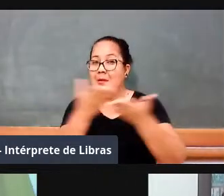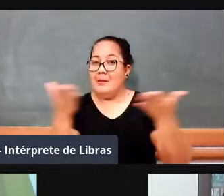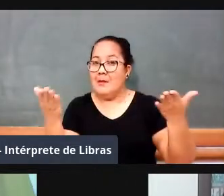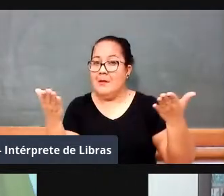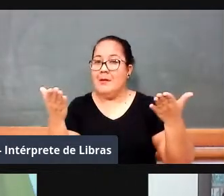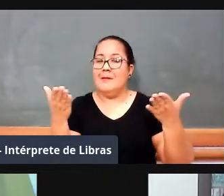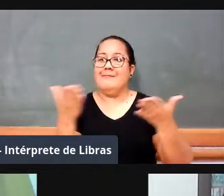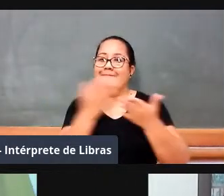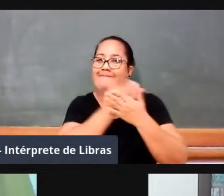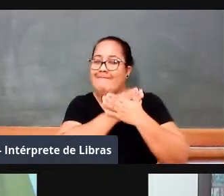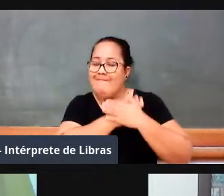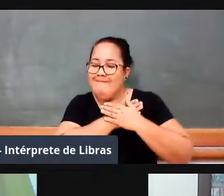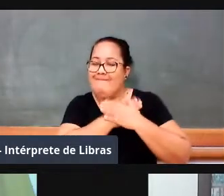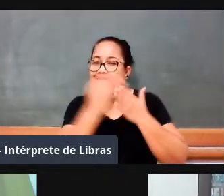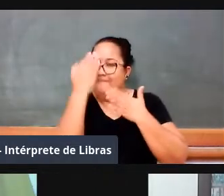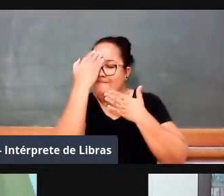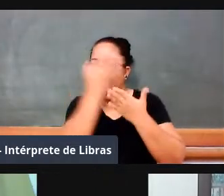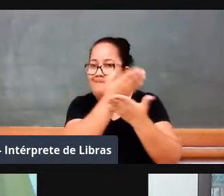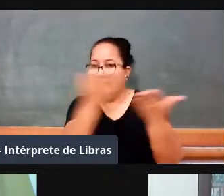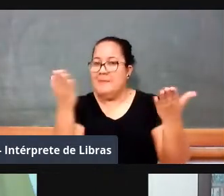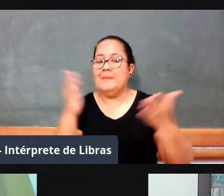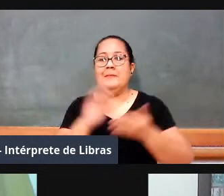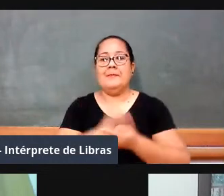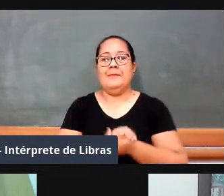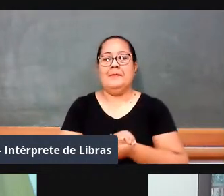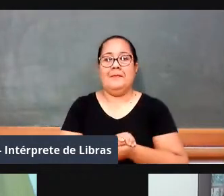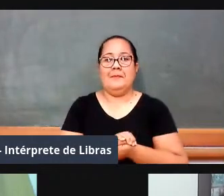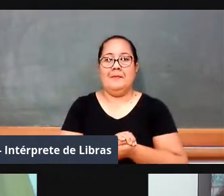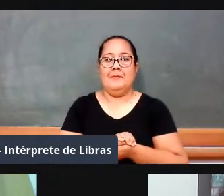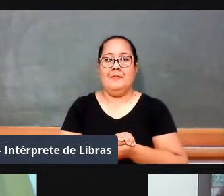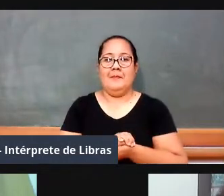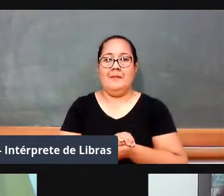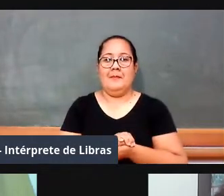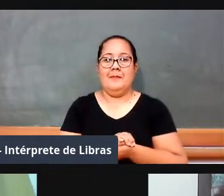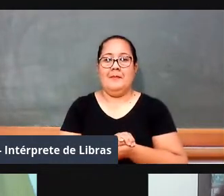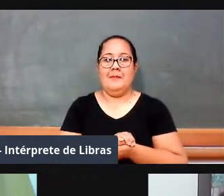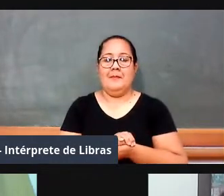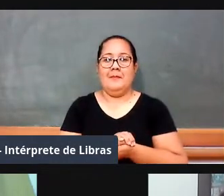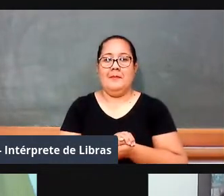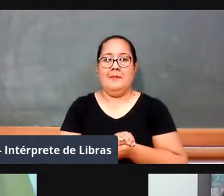gratidão. aí Obrigado.